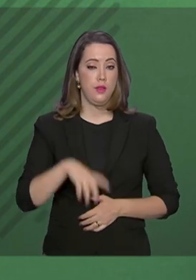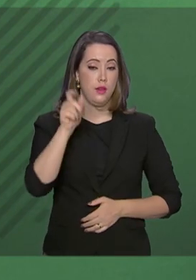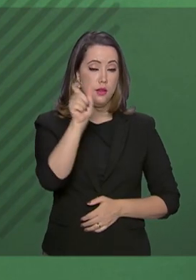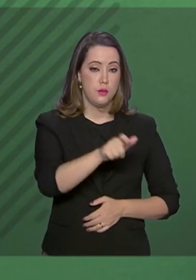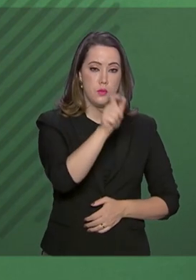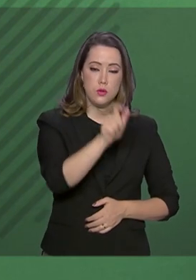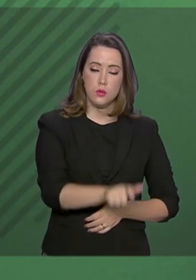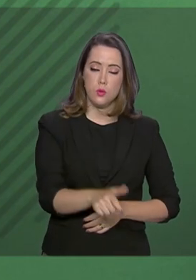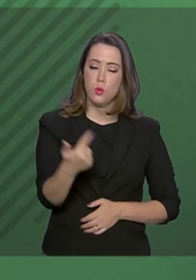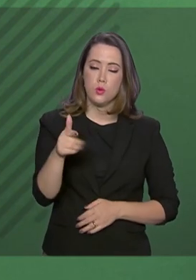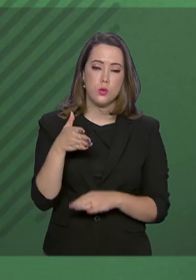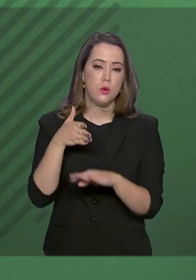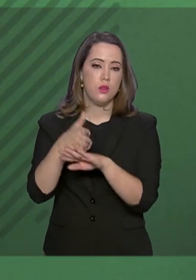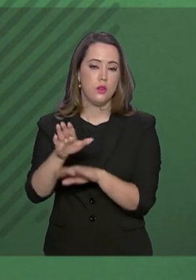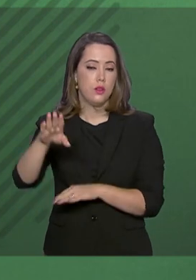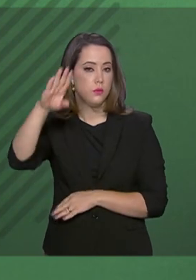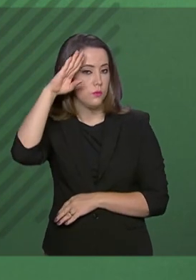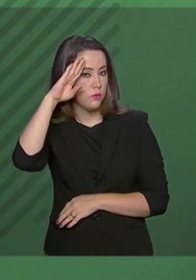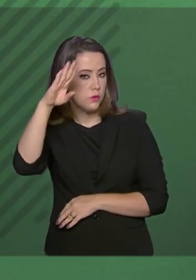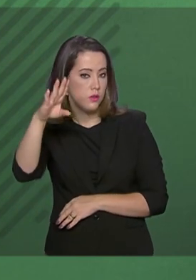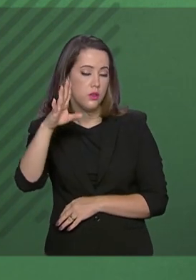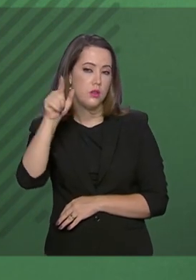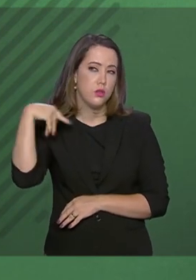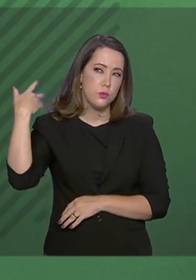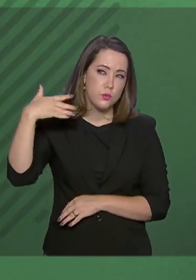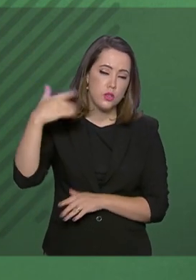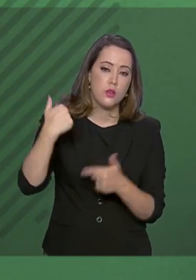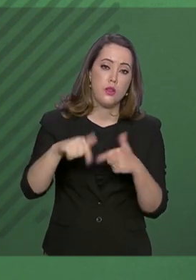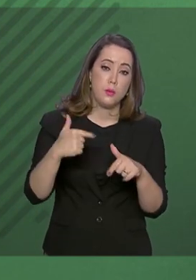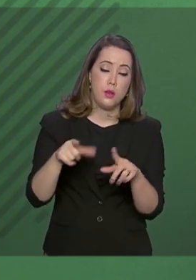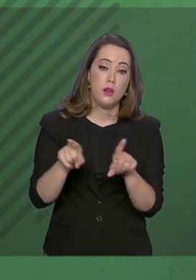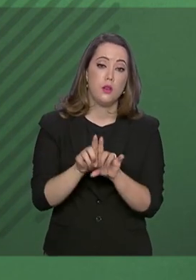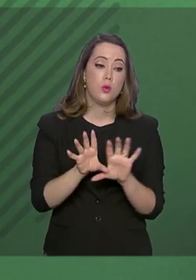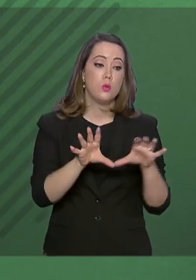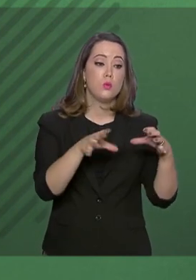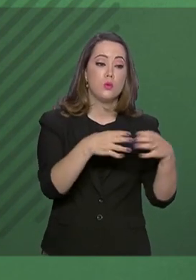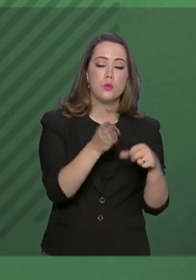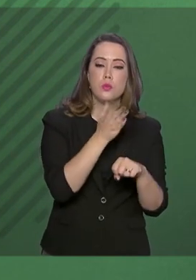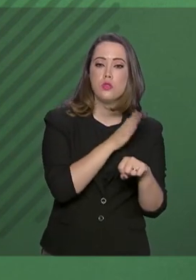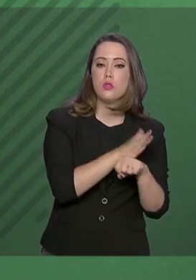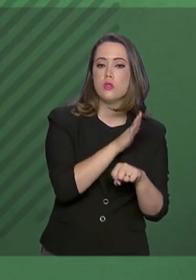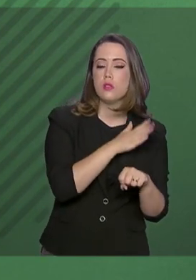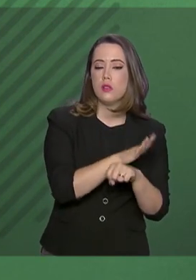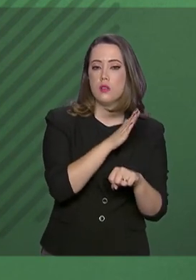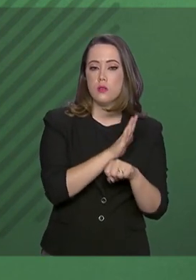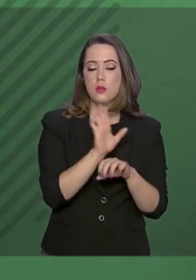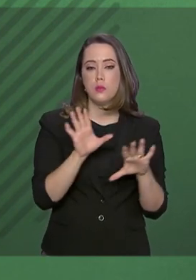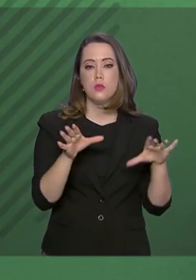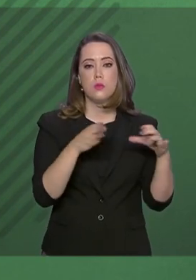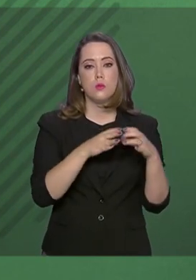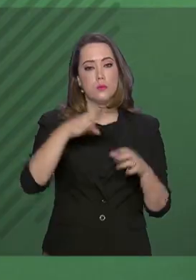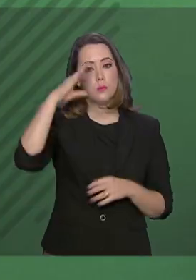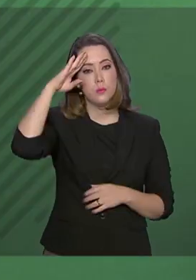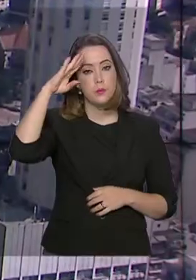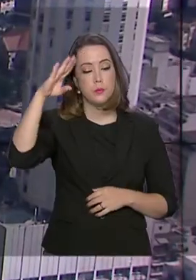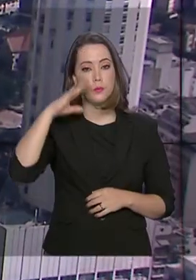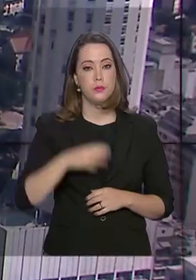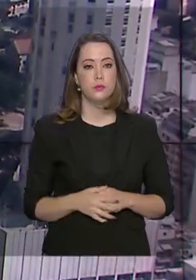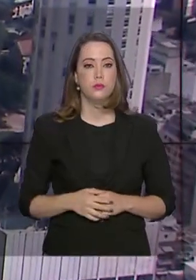são militares de carreira fazem parte do programa de atletas de alto rendimento das Forças Armadas.